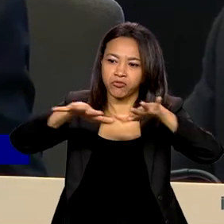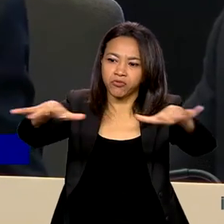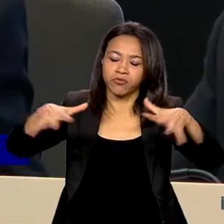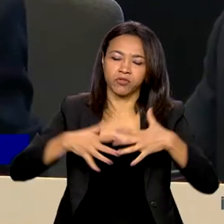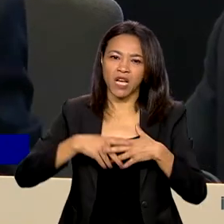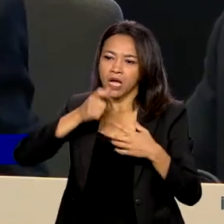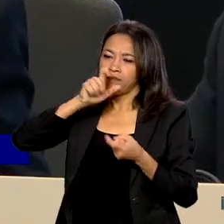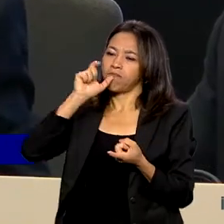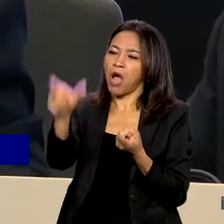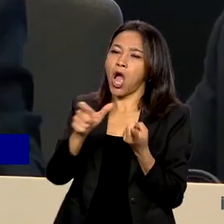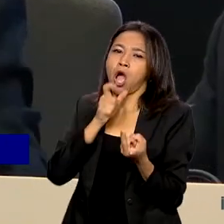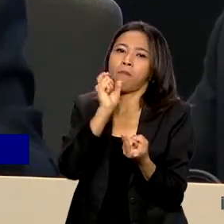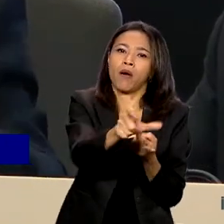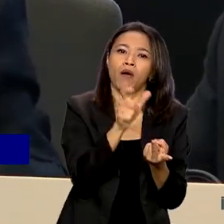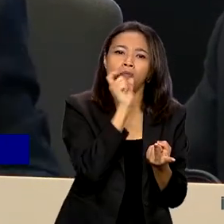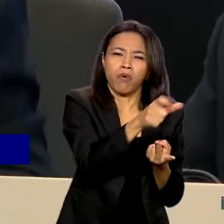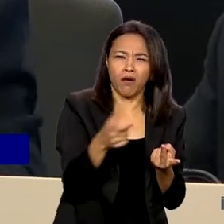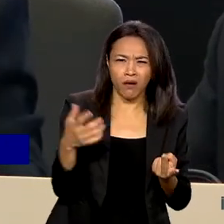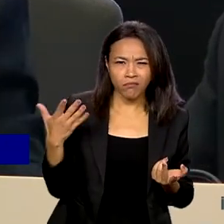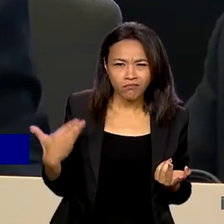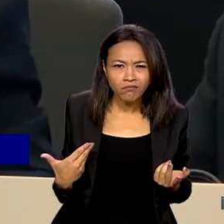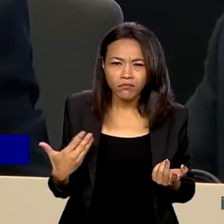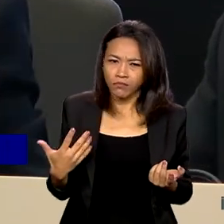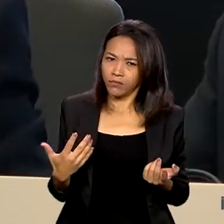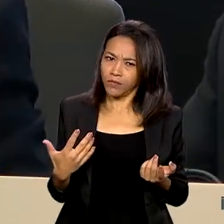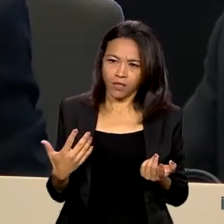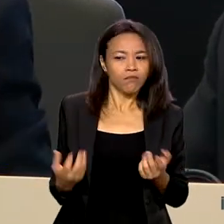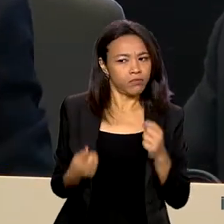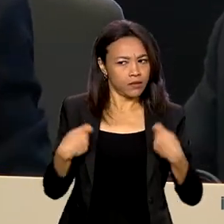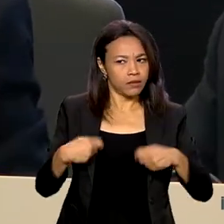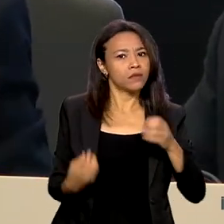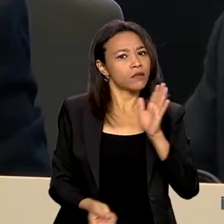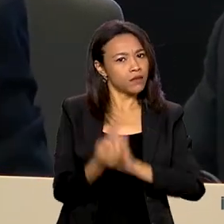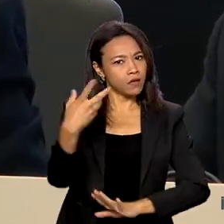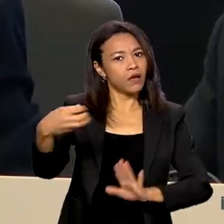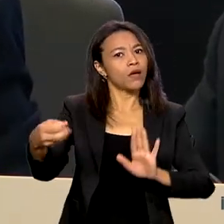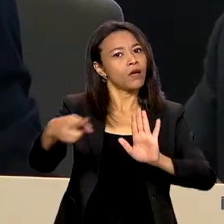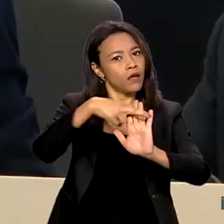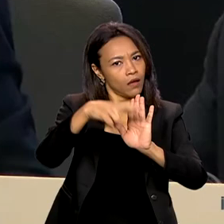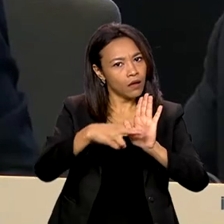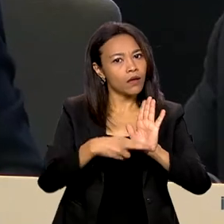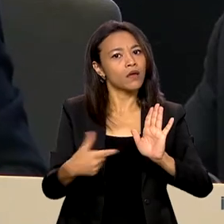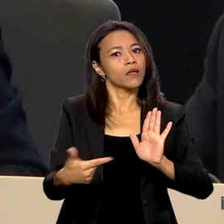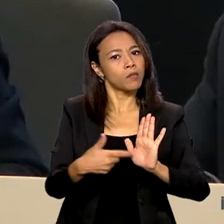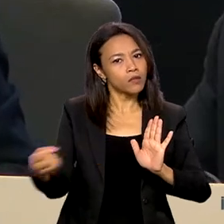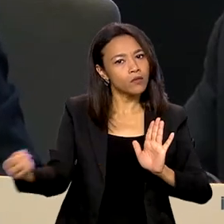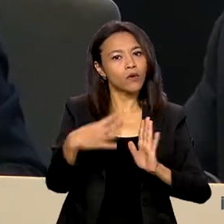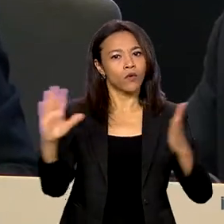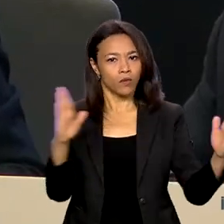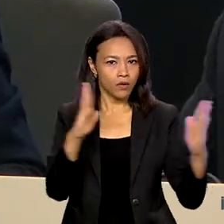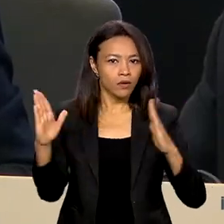injúria e estabelecer as regras para esse novo momento que o mundo vai viver.